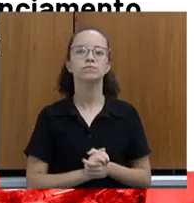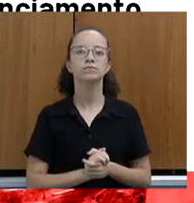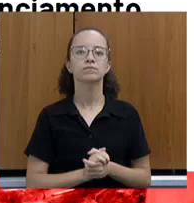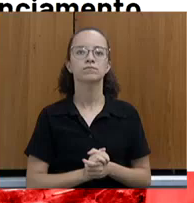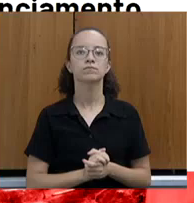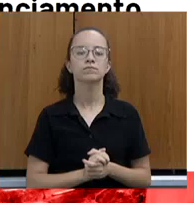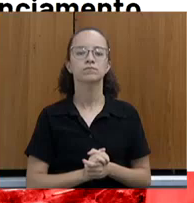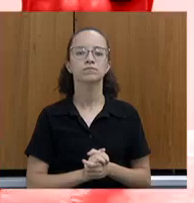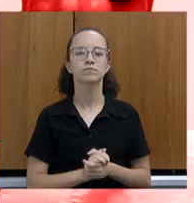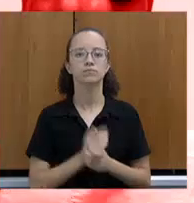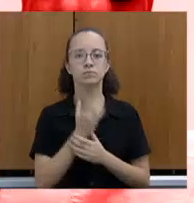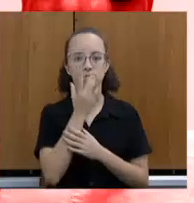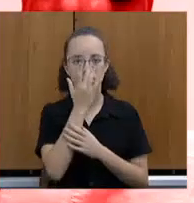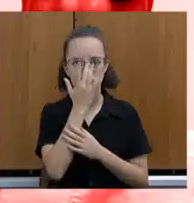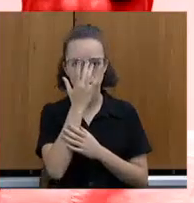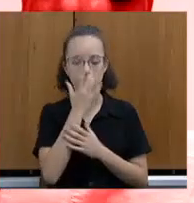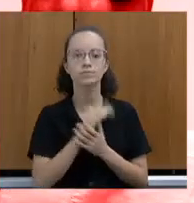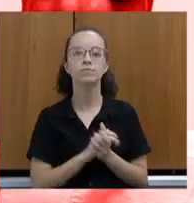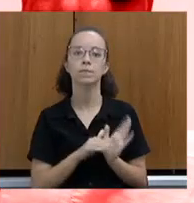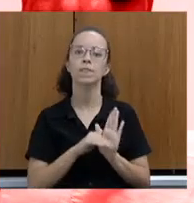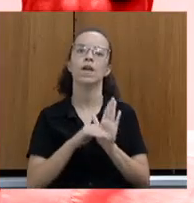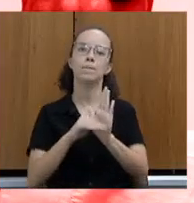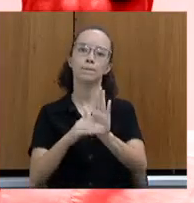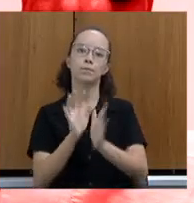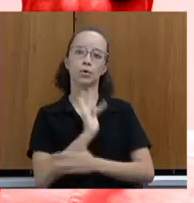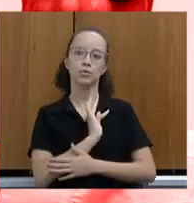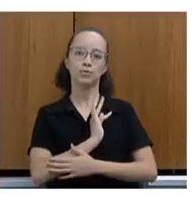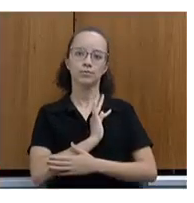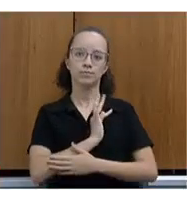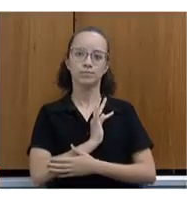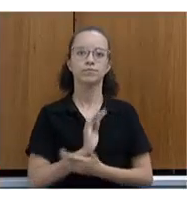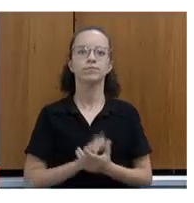Por favor. Apoio técnico.